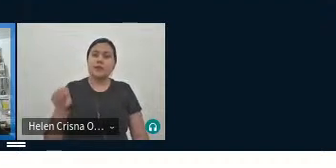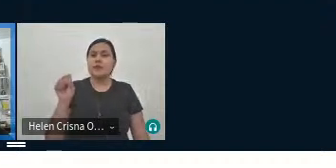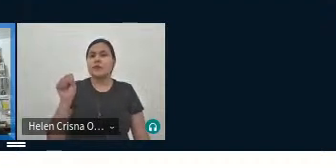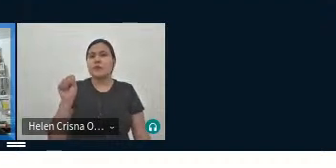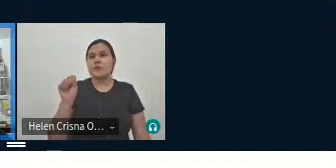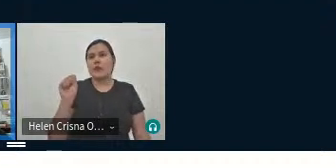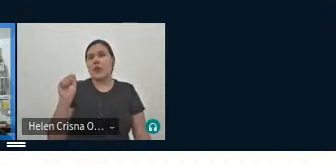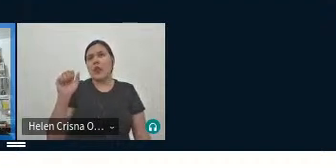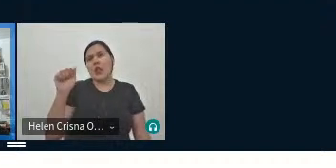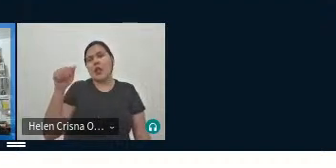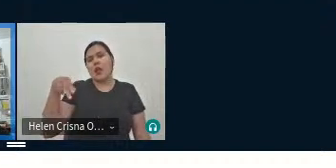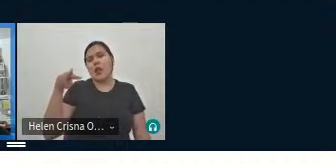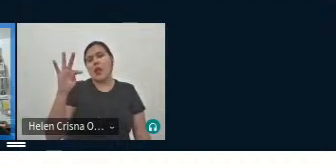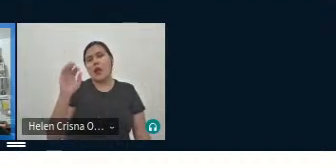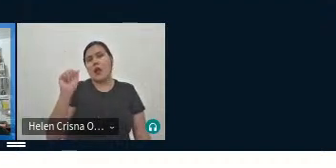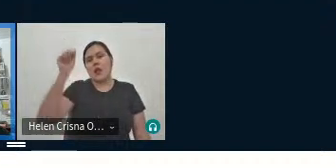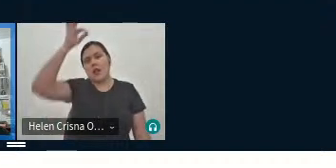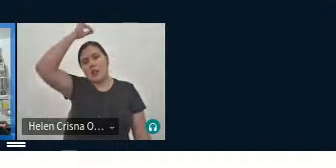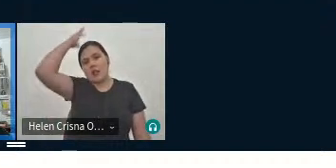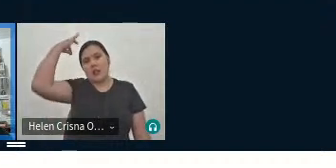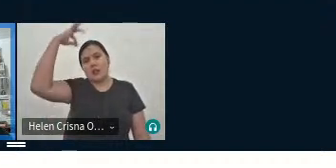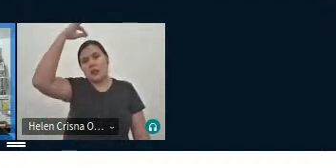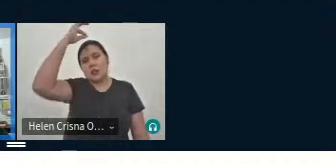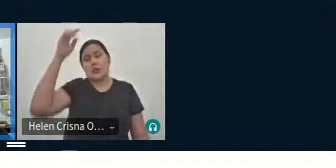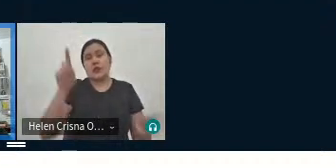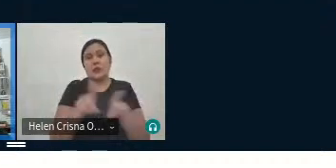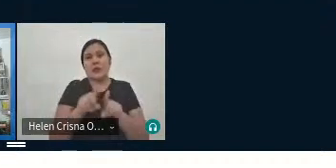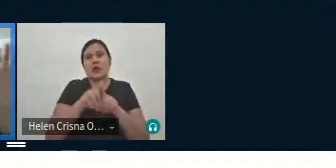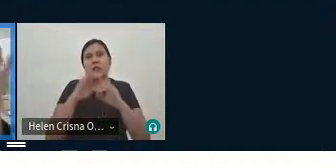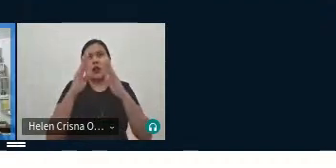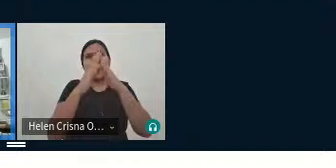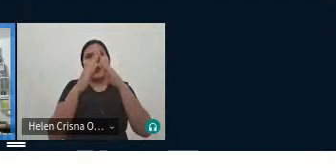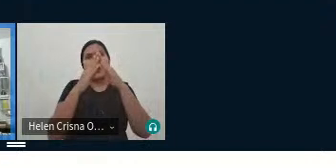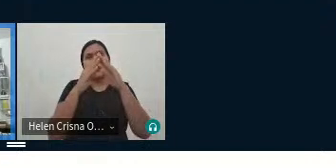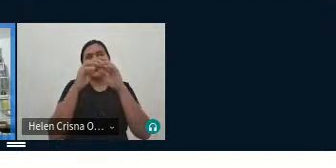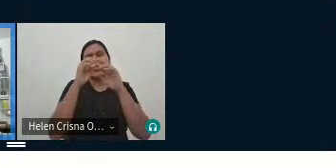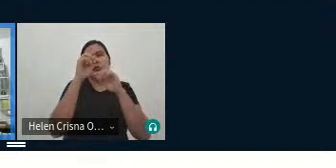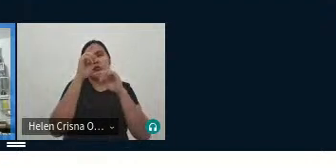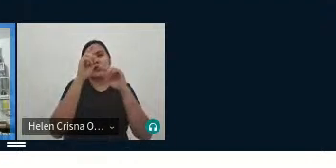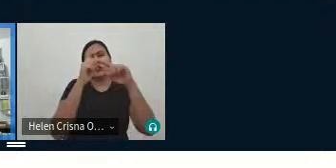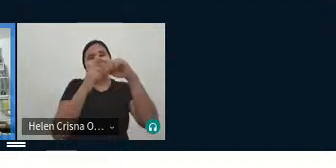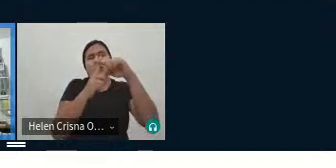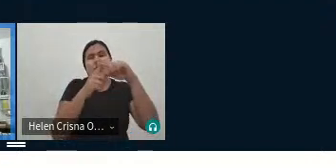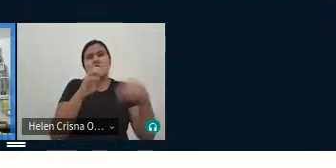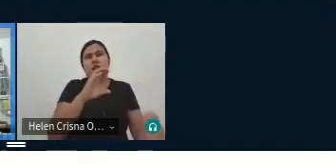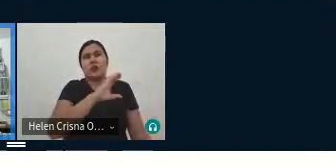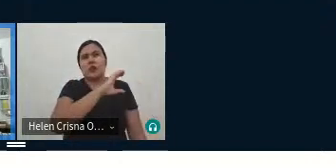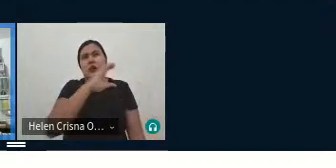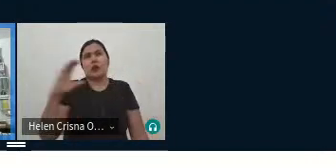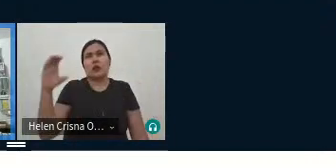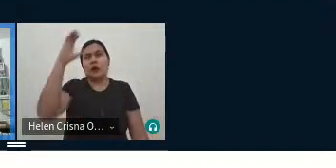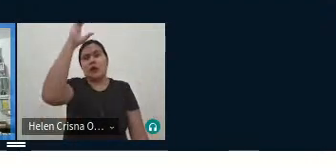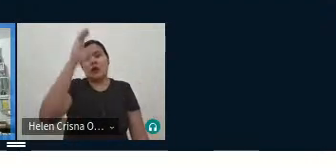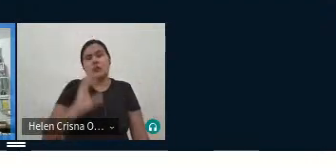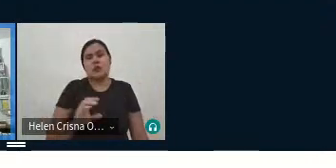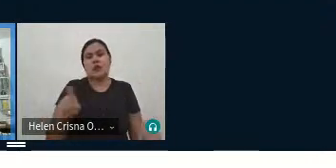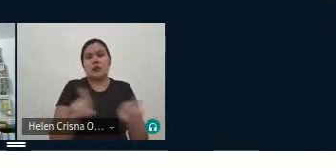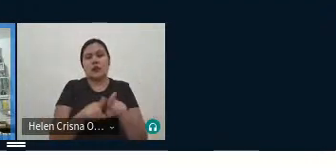Santa, mesmo da Igreja Católica, também existe, a palavra Santa lá, porque em 1543,